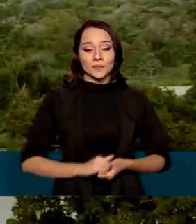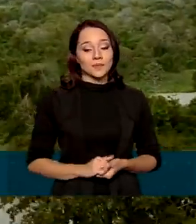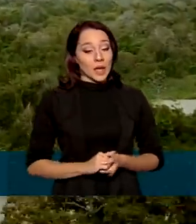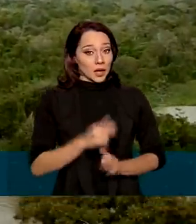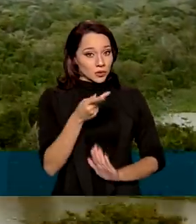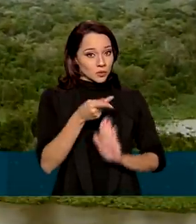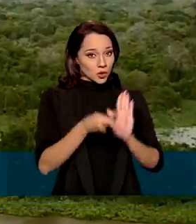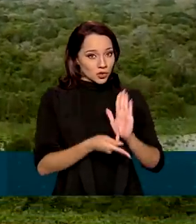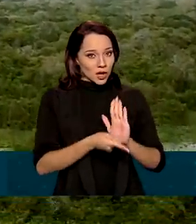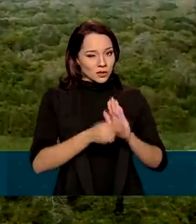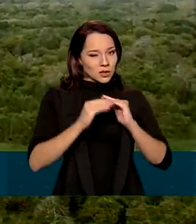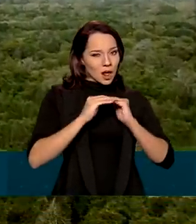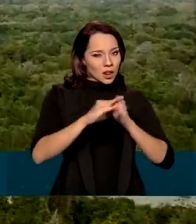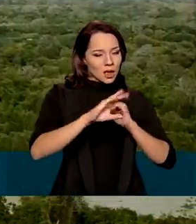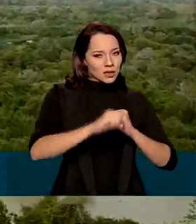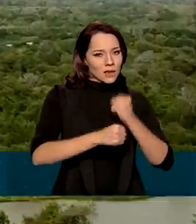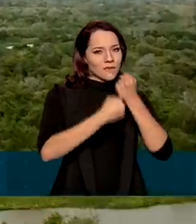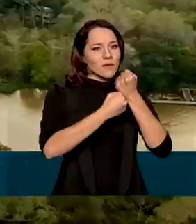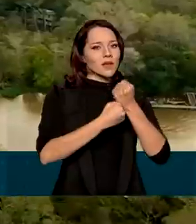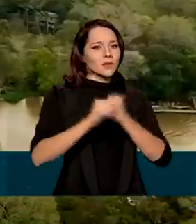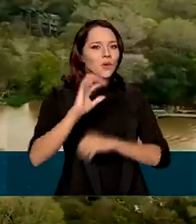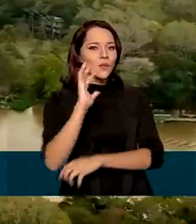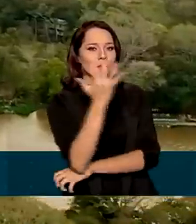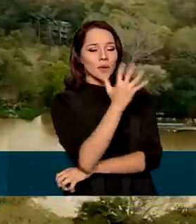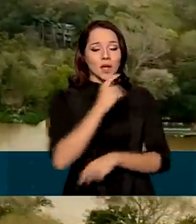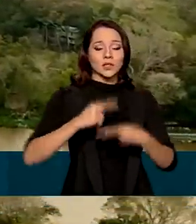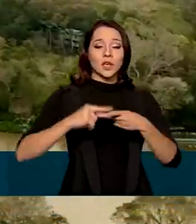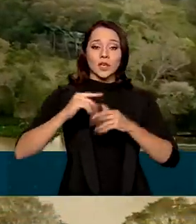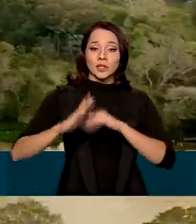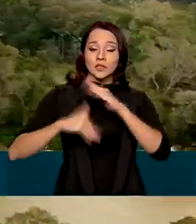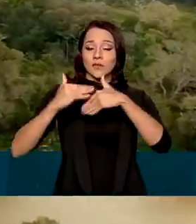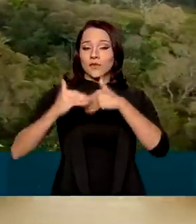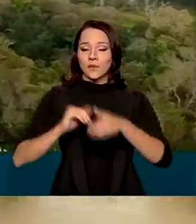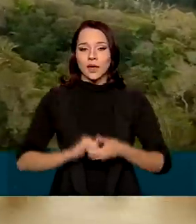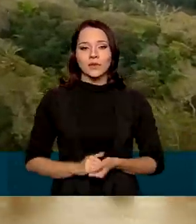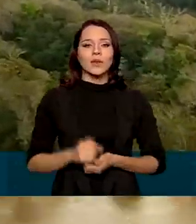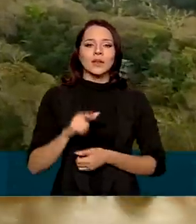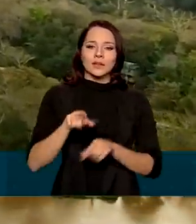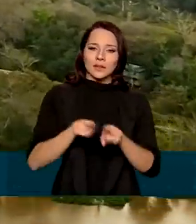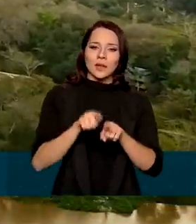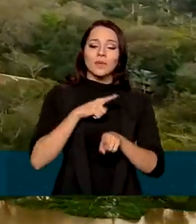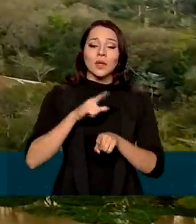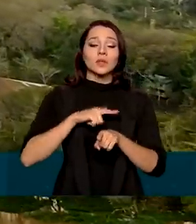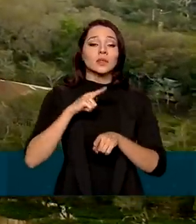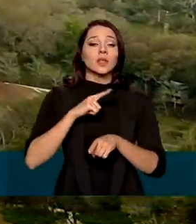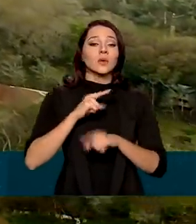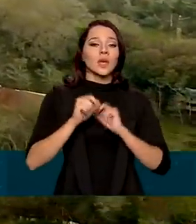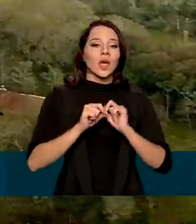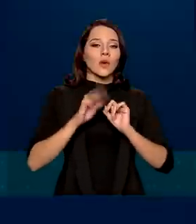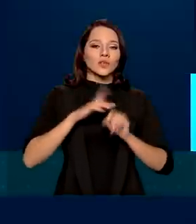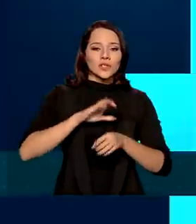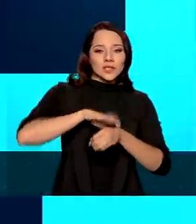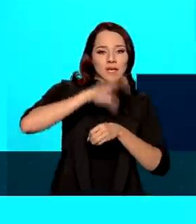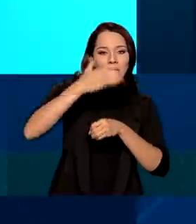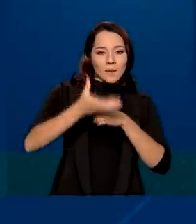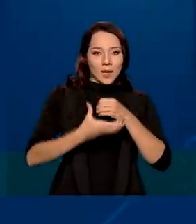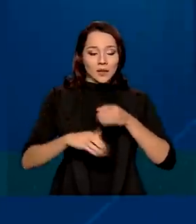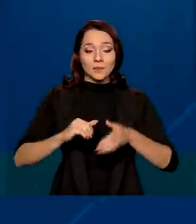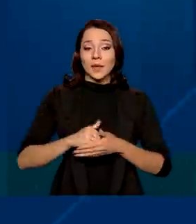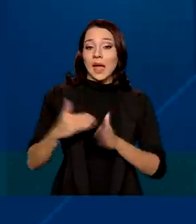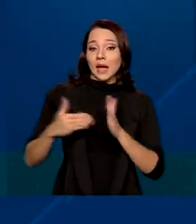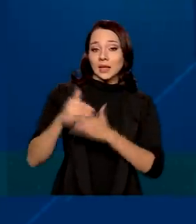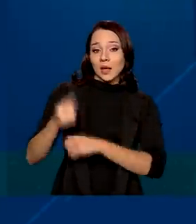os projetos que aliam defesa do meio ambiente e desenvolvimento estão os de saneamento básico. Até